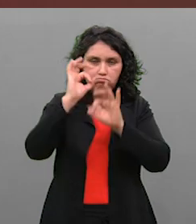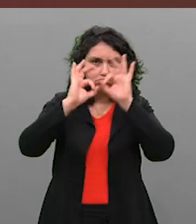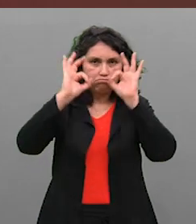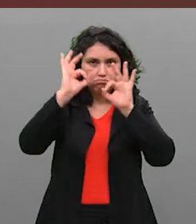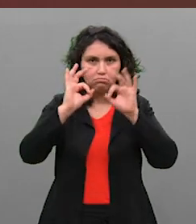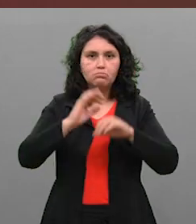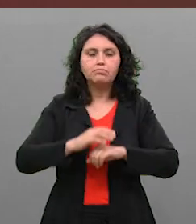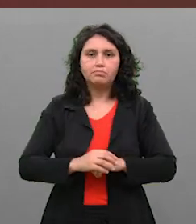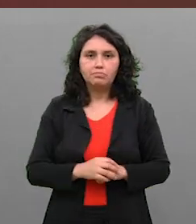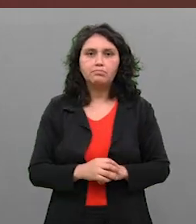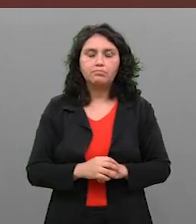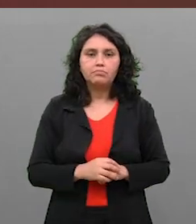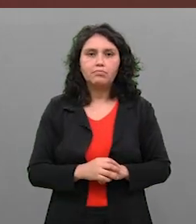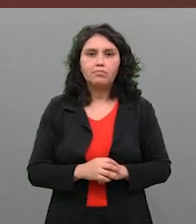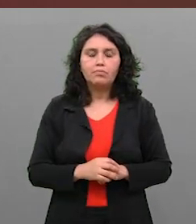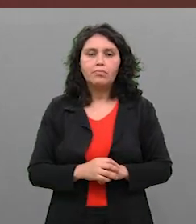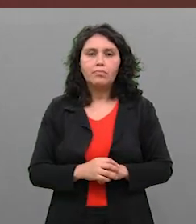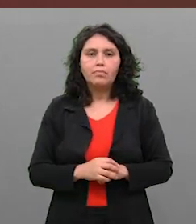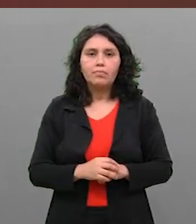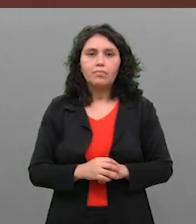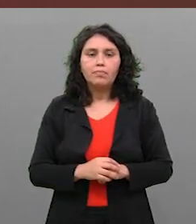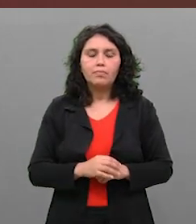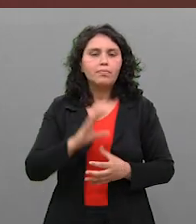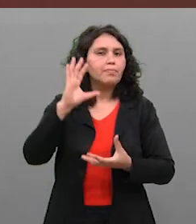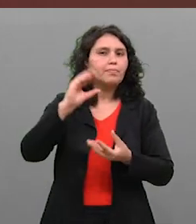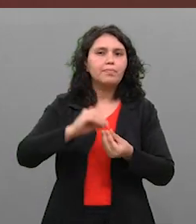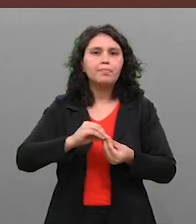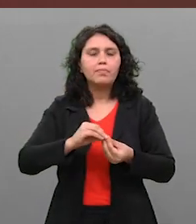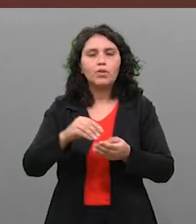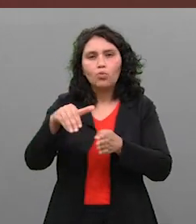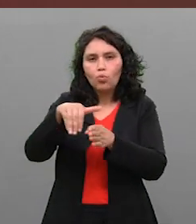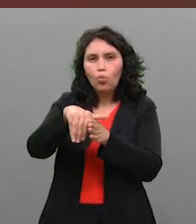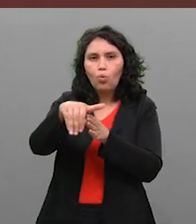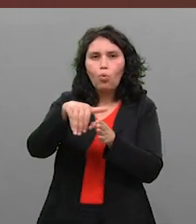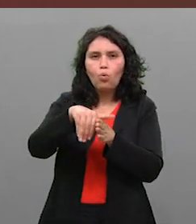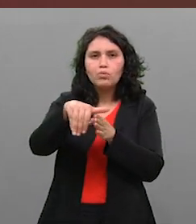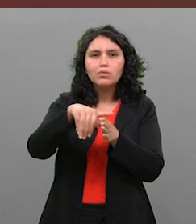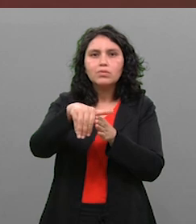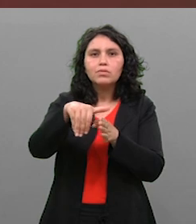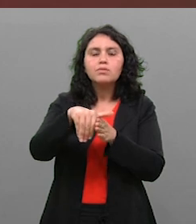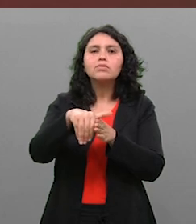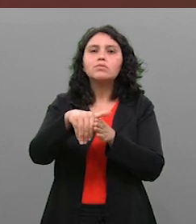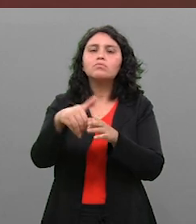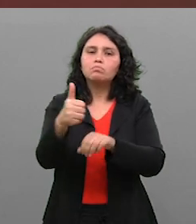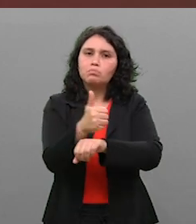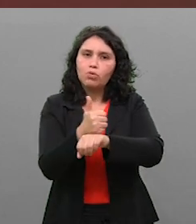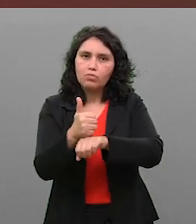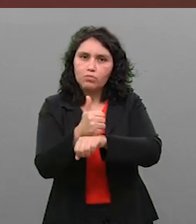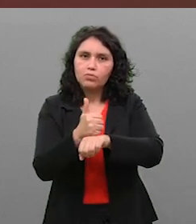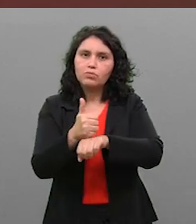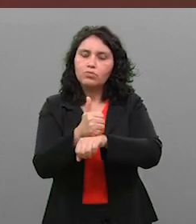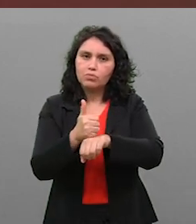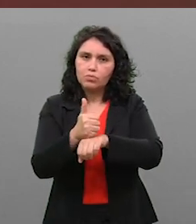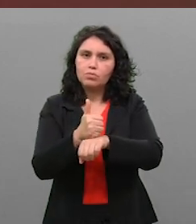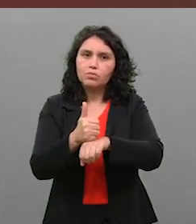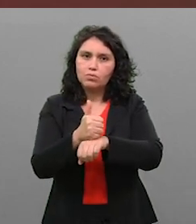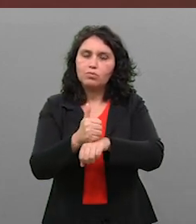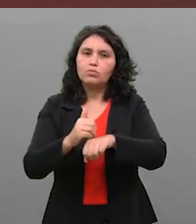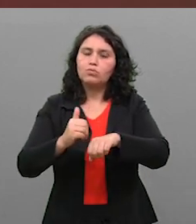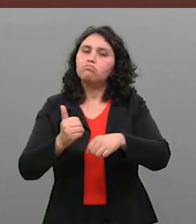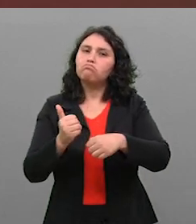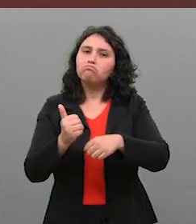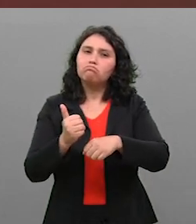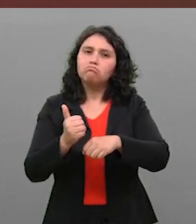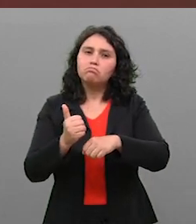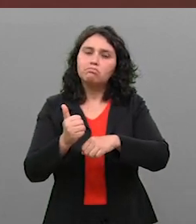na hora de definir o profissional que vá fazer o procedimento. Exatamente. Para a gente encerrar, doutora, um conselho